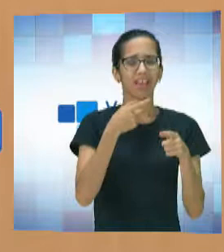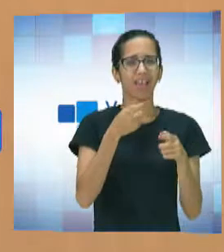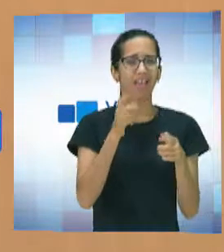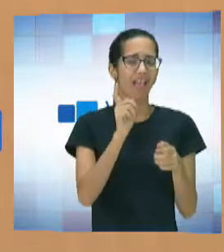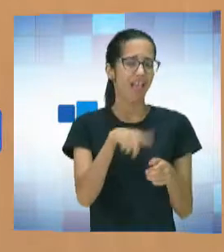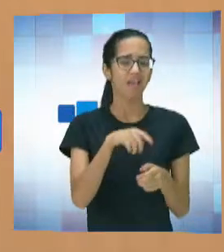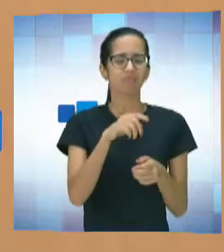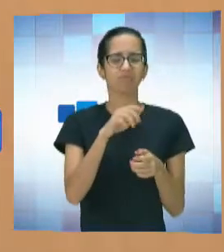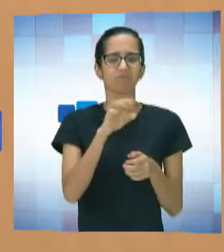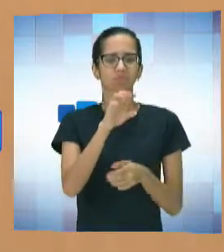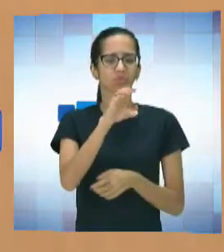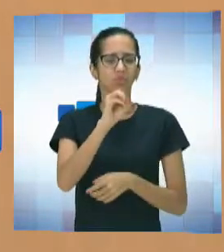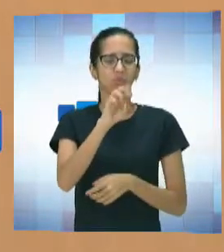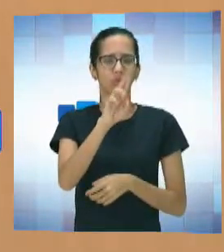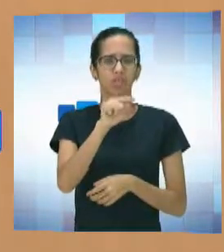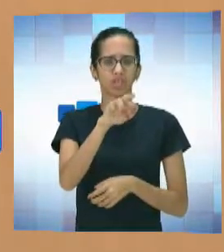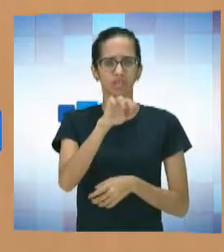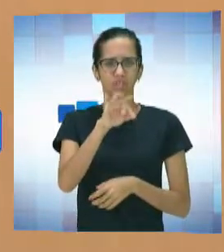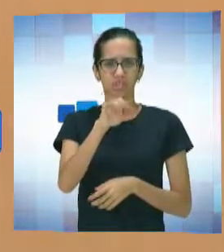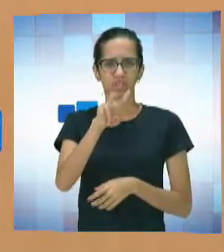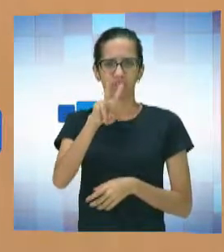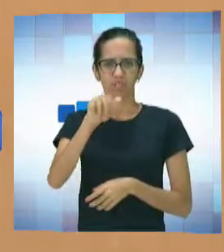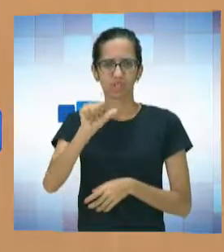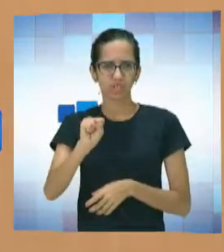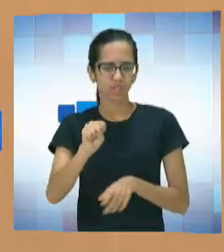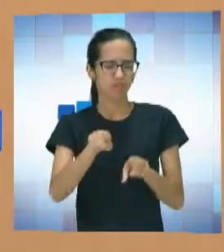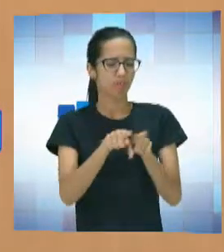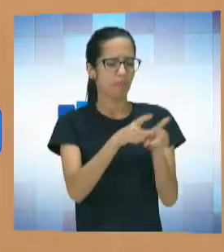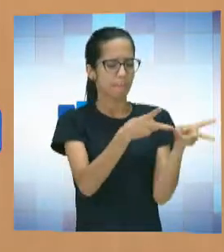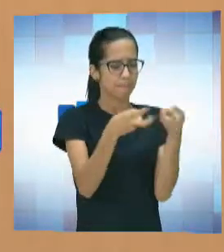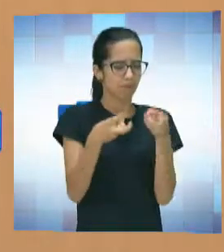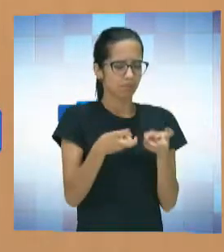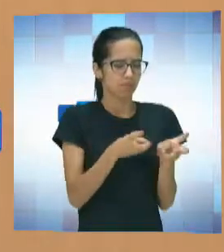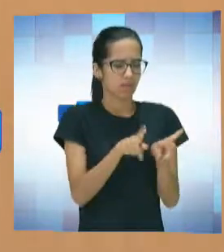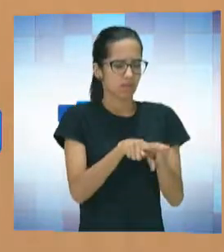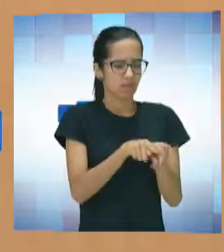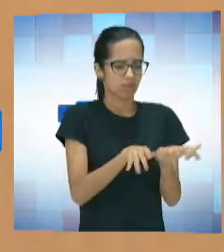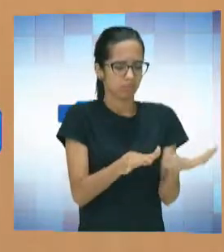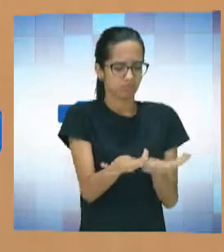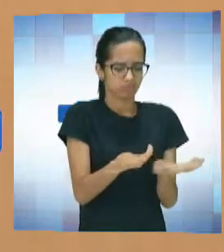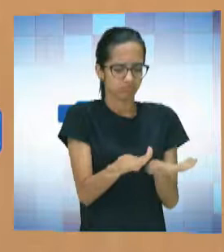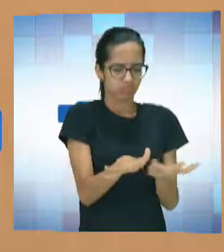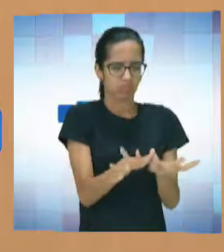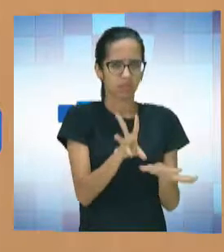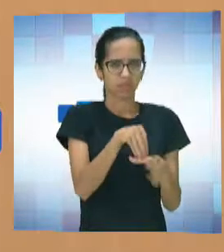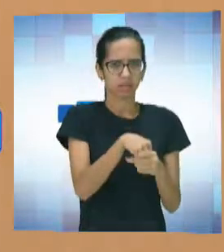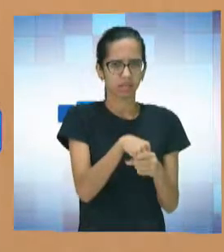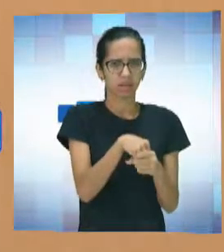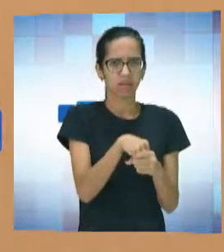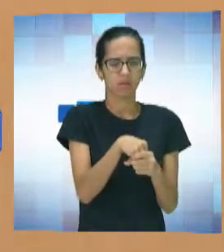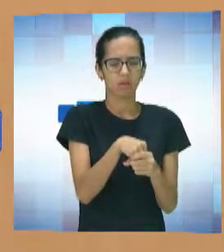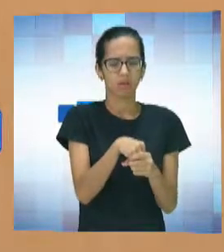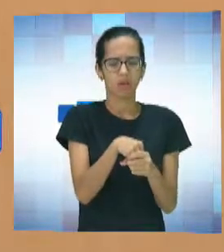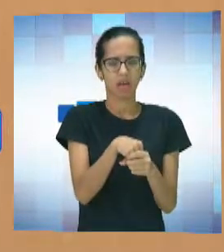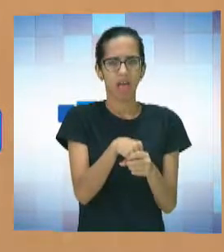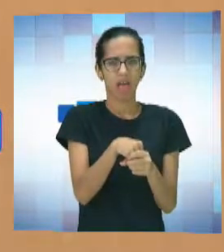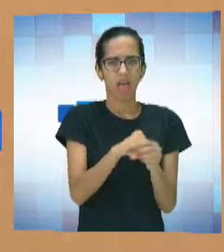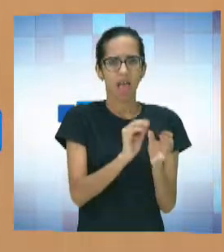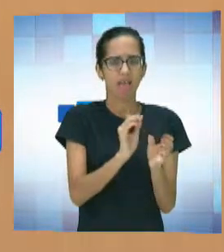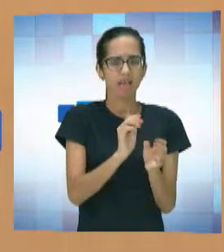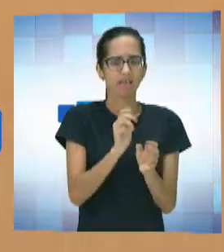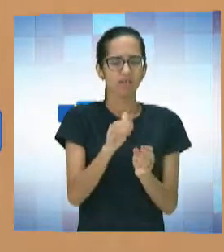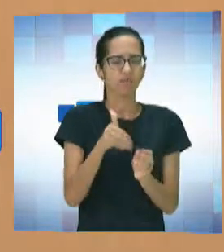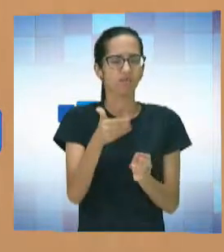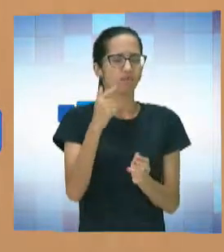questão perceptiva, coordenação motora, enfim. Engloba muitas coisas que, quando você olha